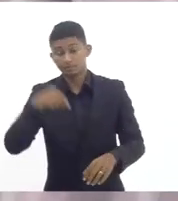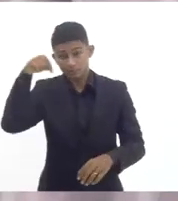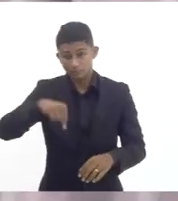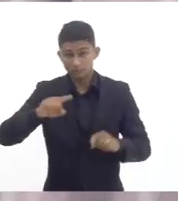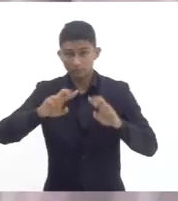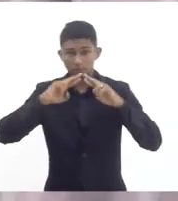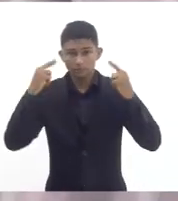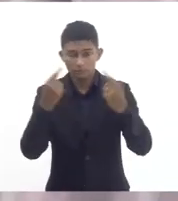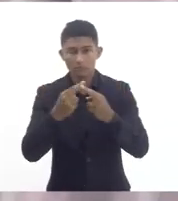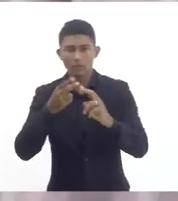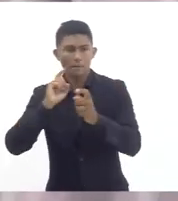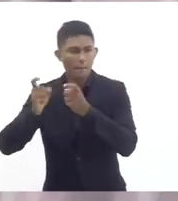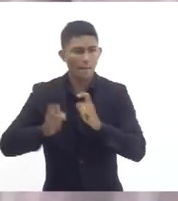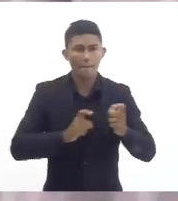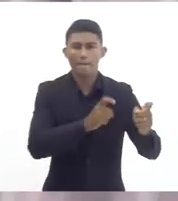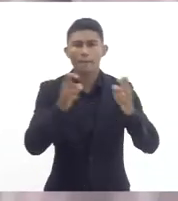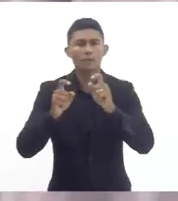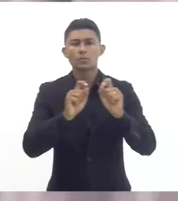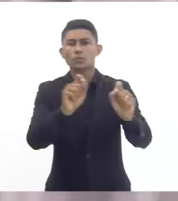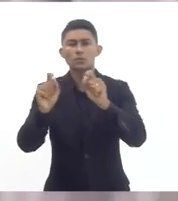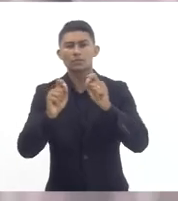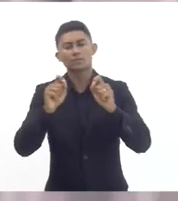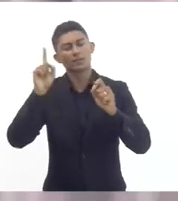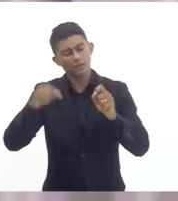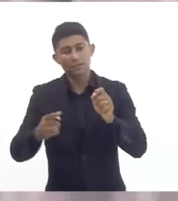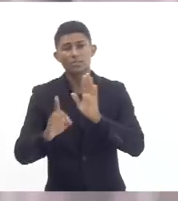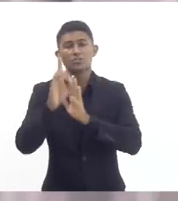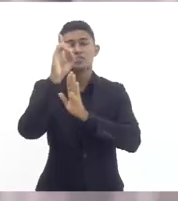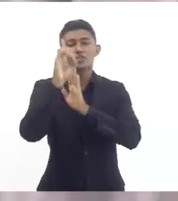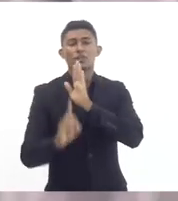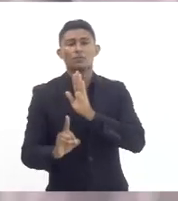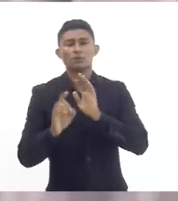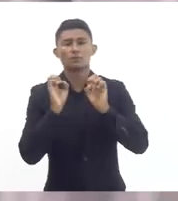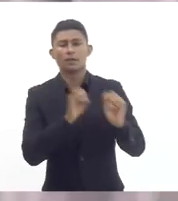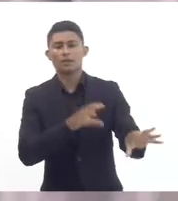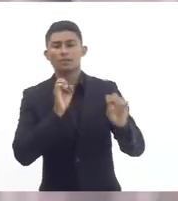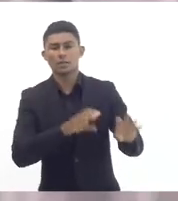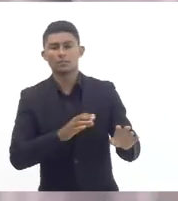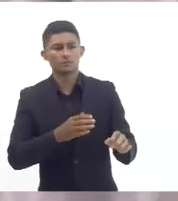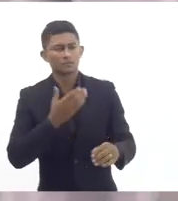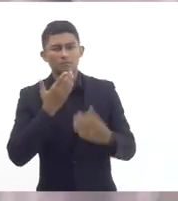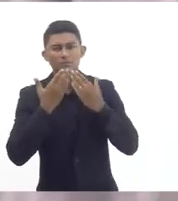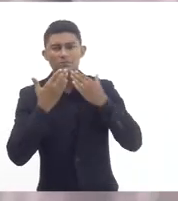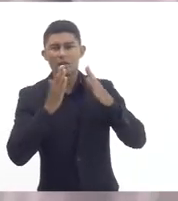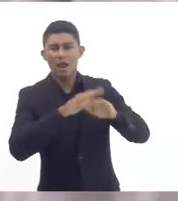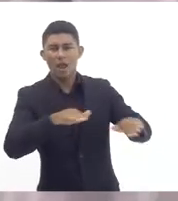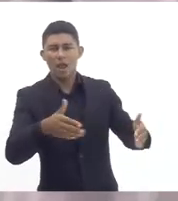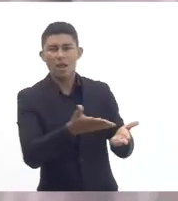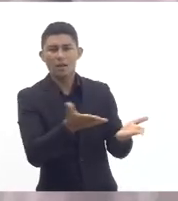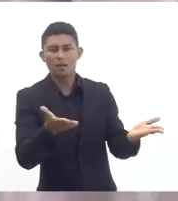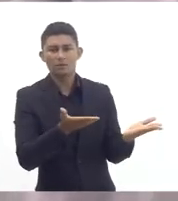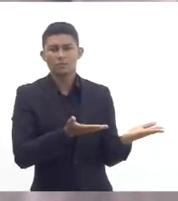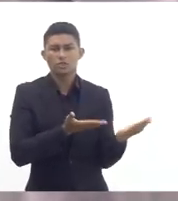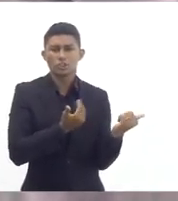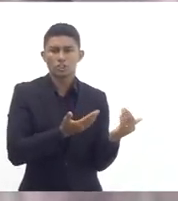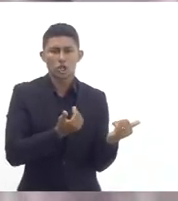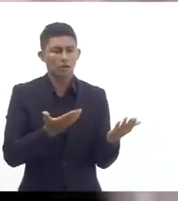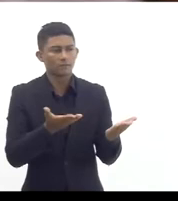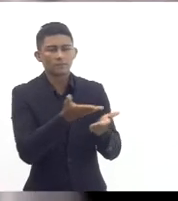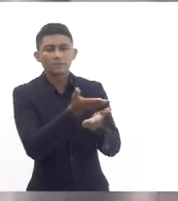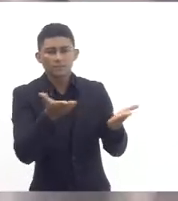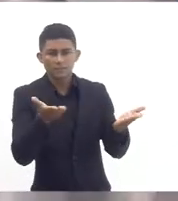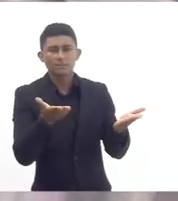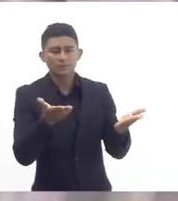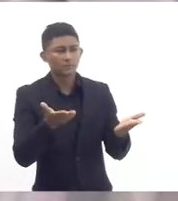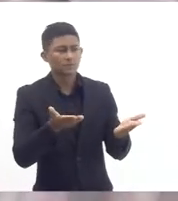aqui é que o direito à educação das nossas crianças adolescentes jovens e adultos no estado do Rio de Janeiro está sendo impactado pela falta de profissionais